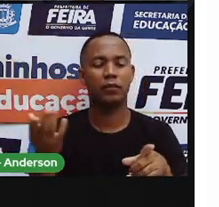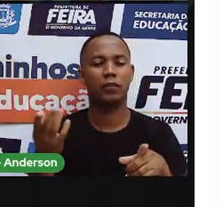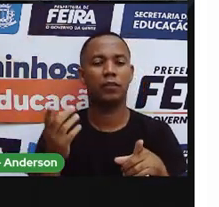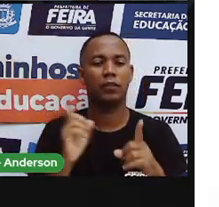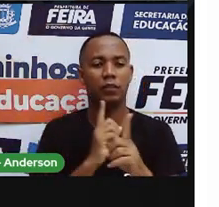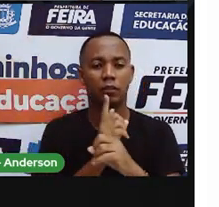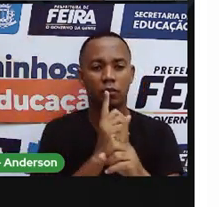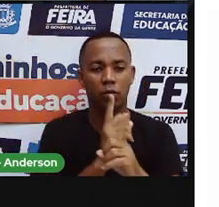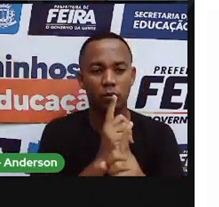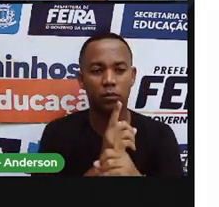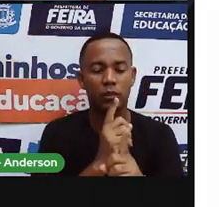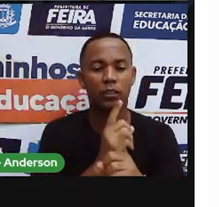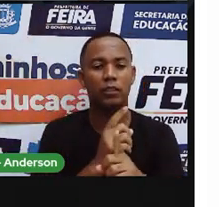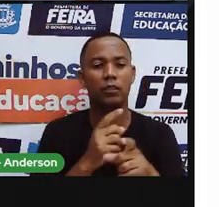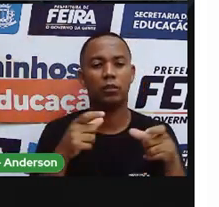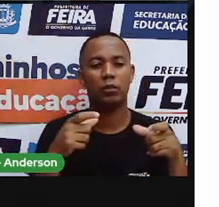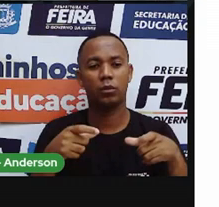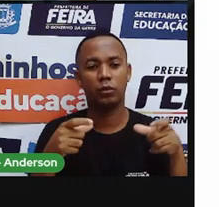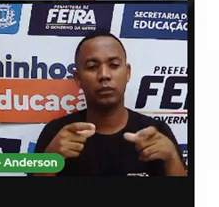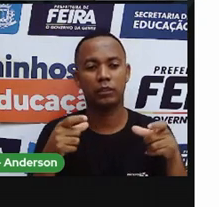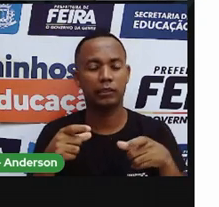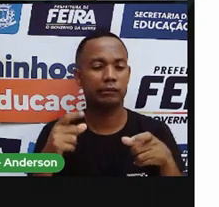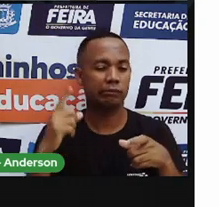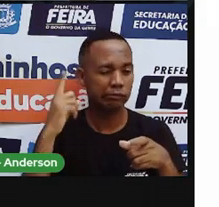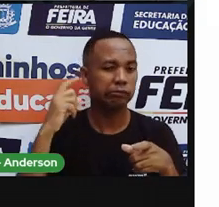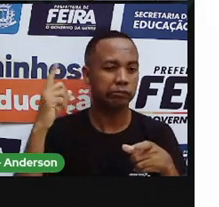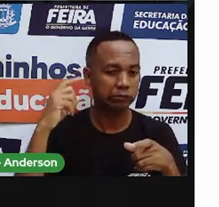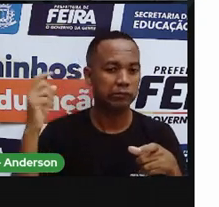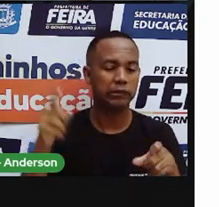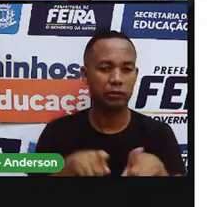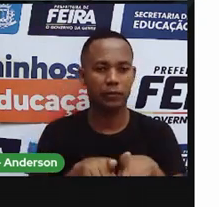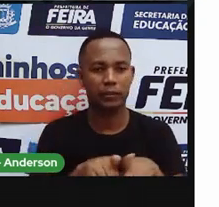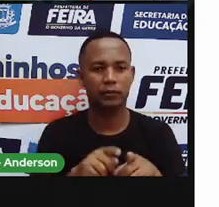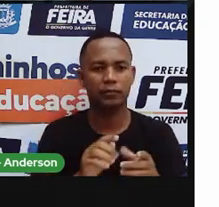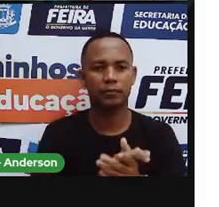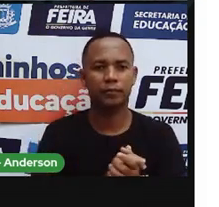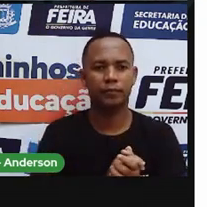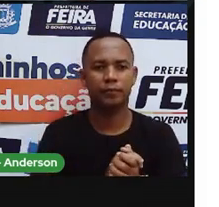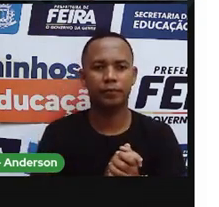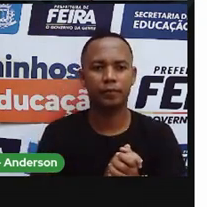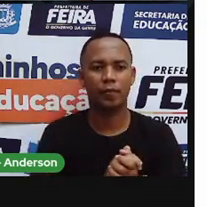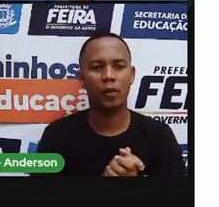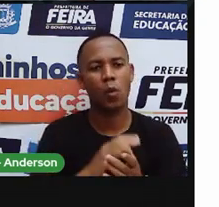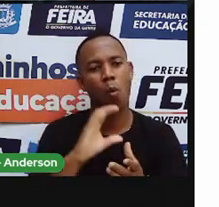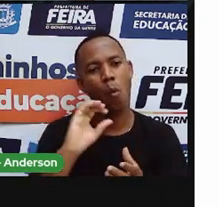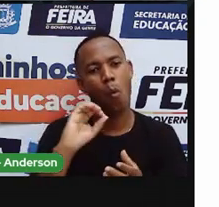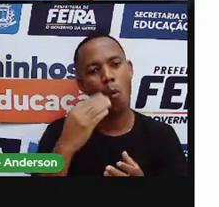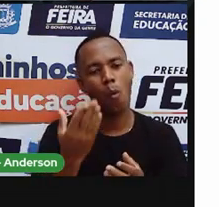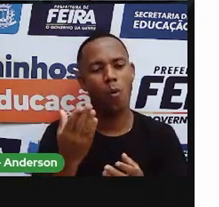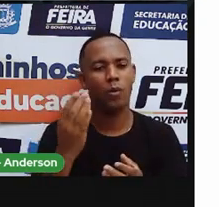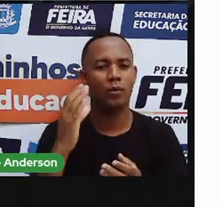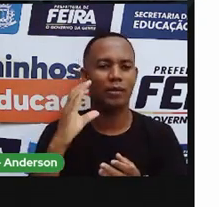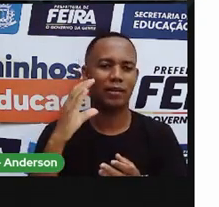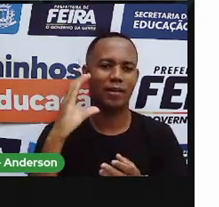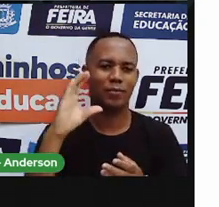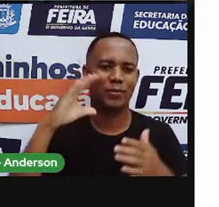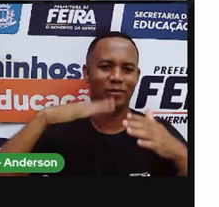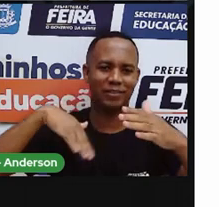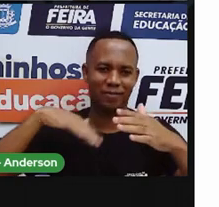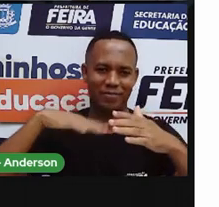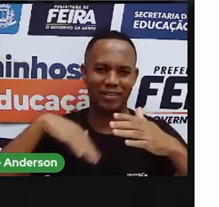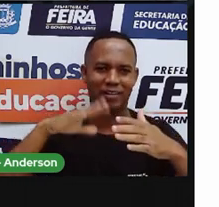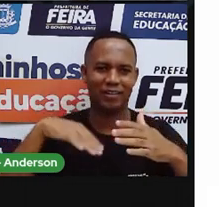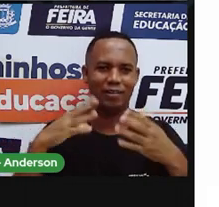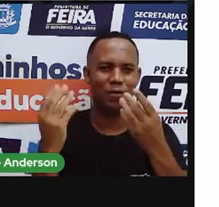paredão. Lá em Cabo Sul. Para quem vai. Para vai para Cabo Sul. Em Cabo Sul. Ó bom Jesus dos pobres. E aquele